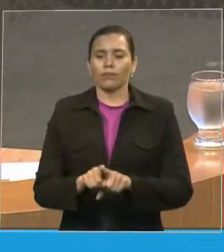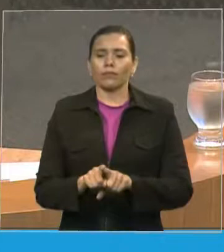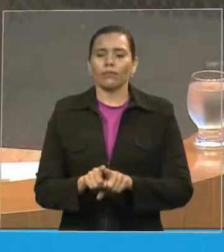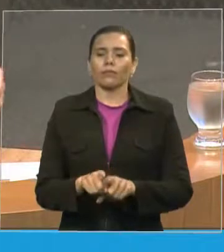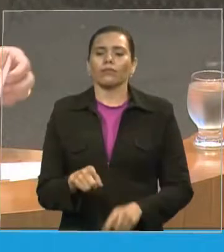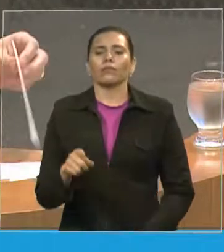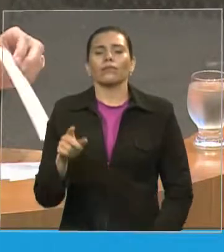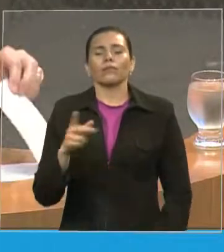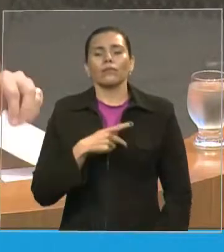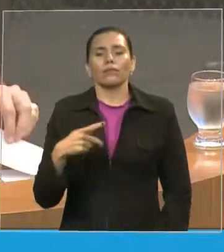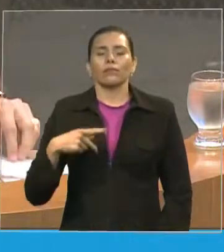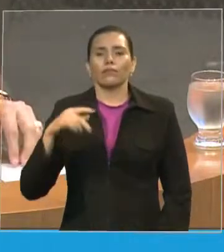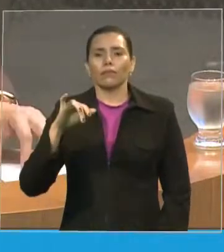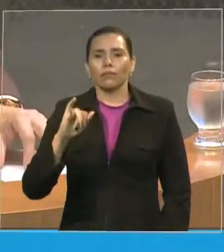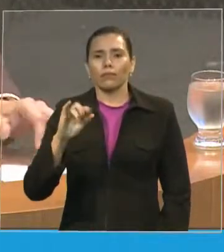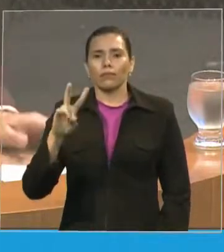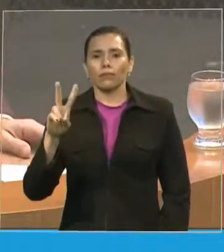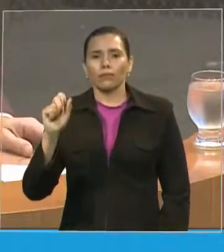solene